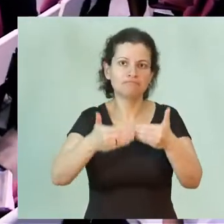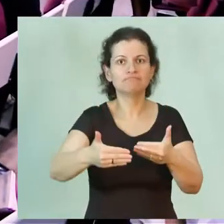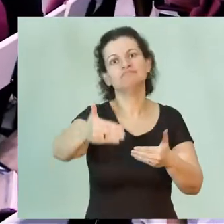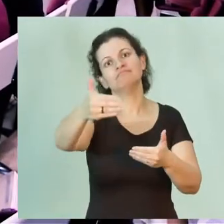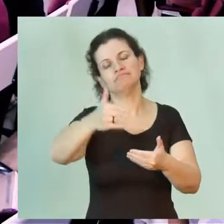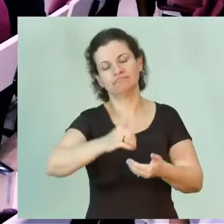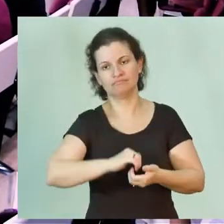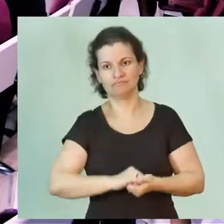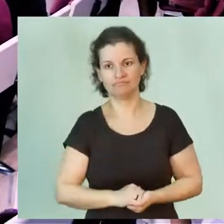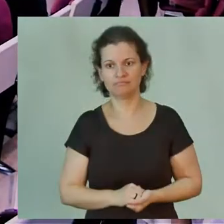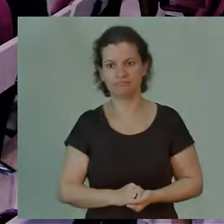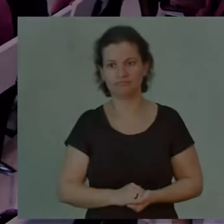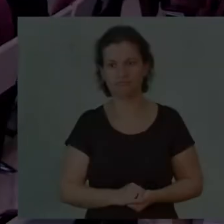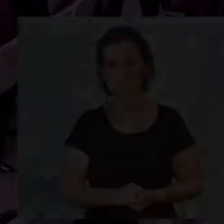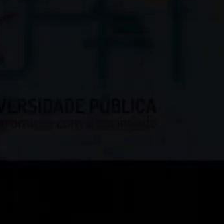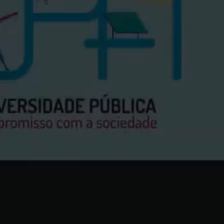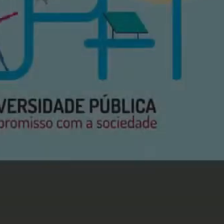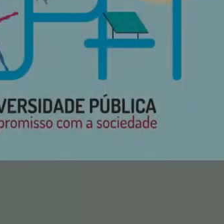E aí